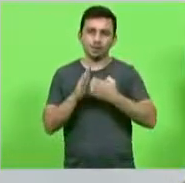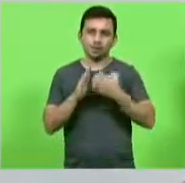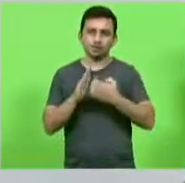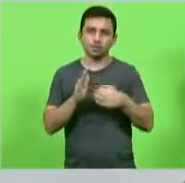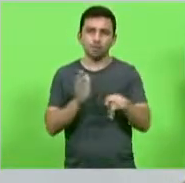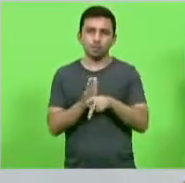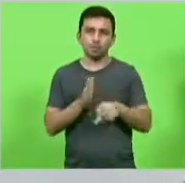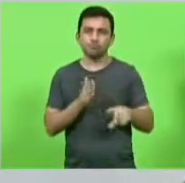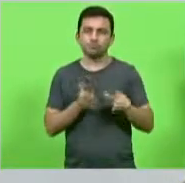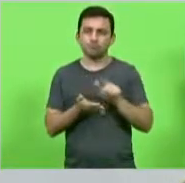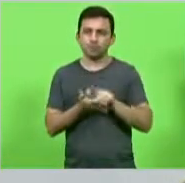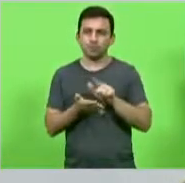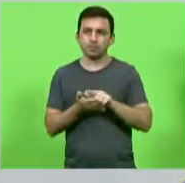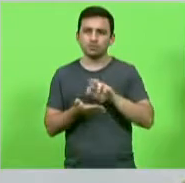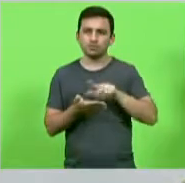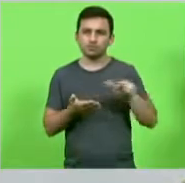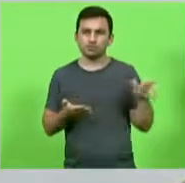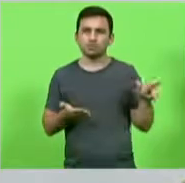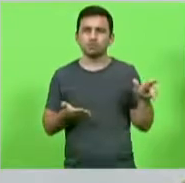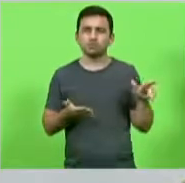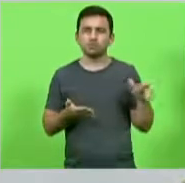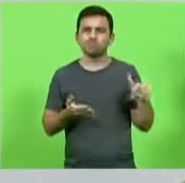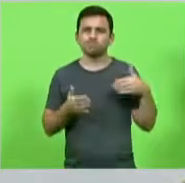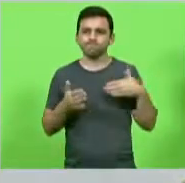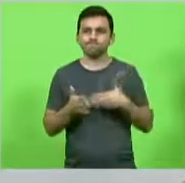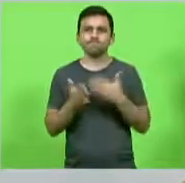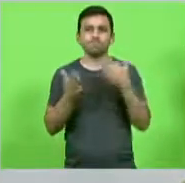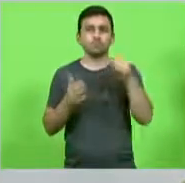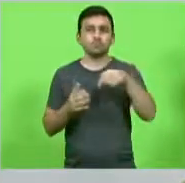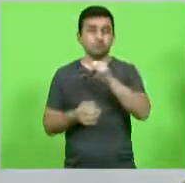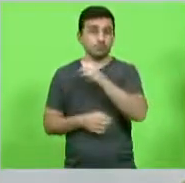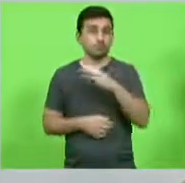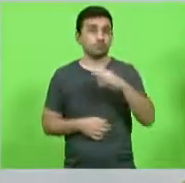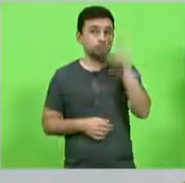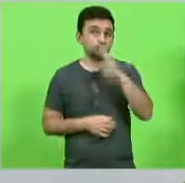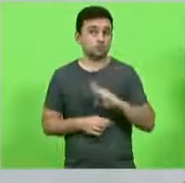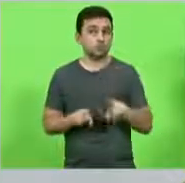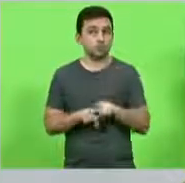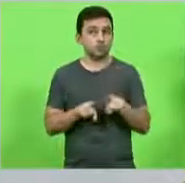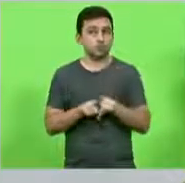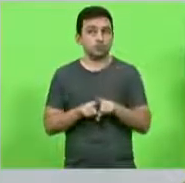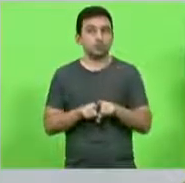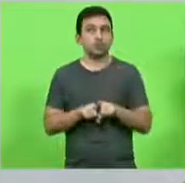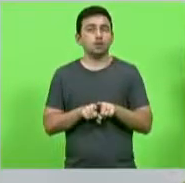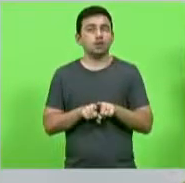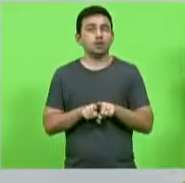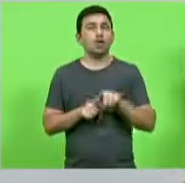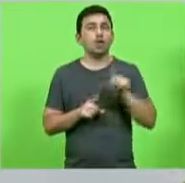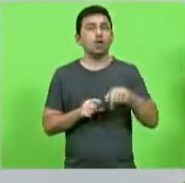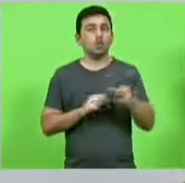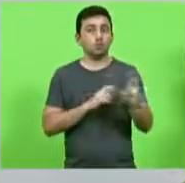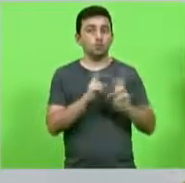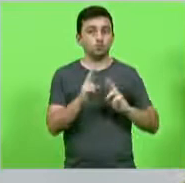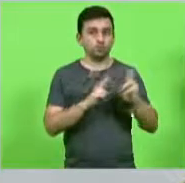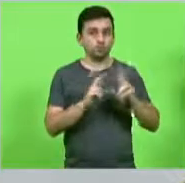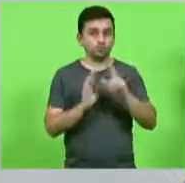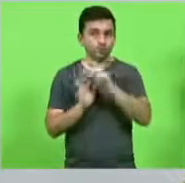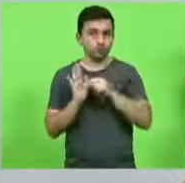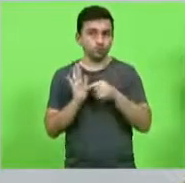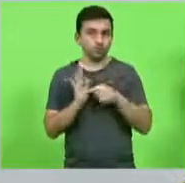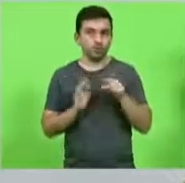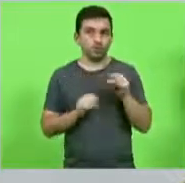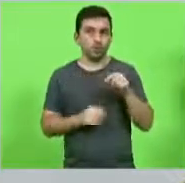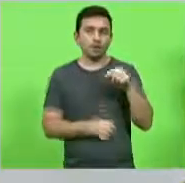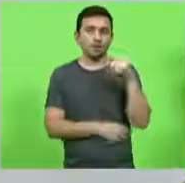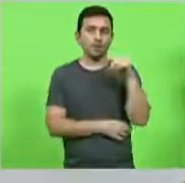papeleira de grande impacto na economia de Santa Catarina do Brasil esse projeto é de uma rodovia que liga